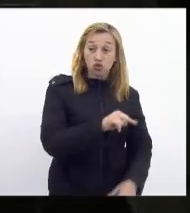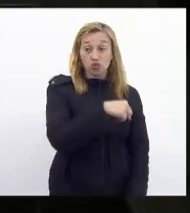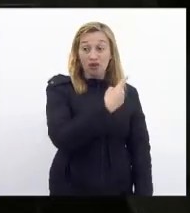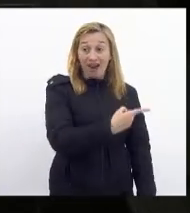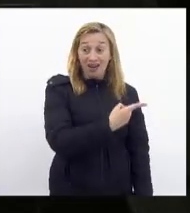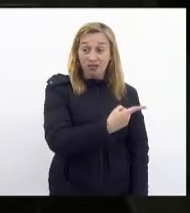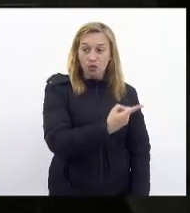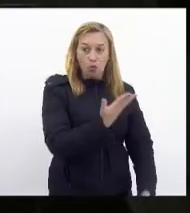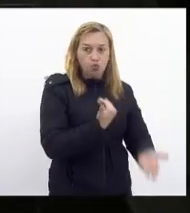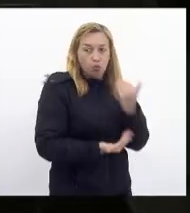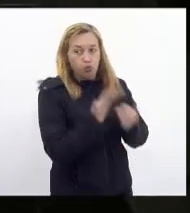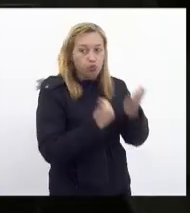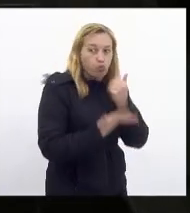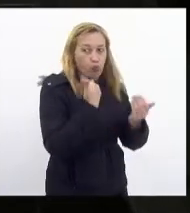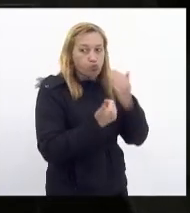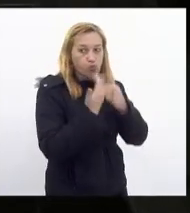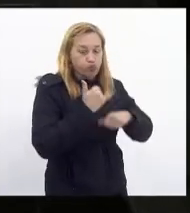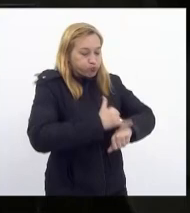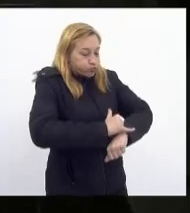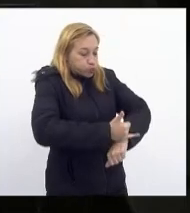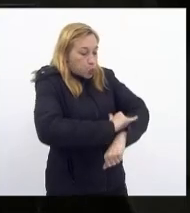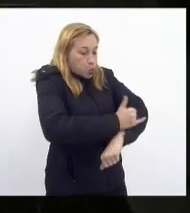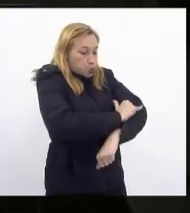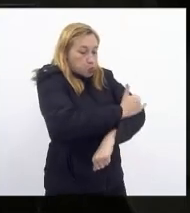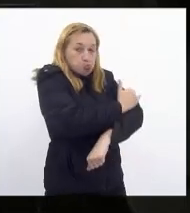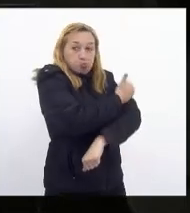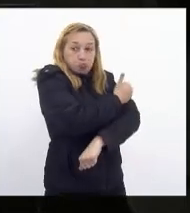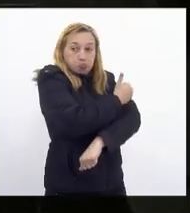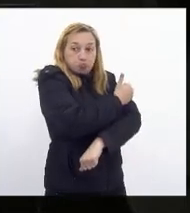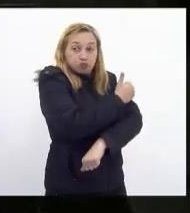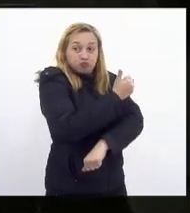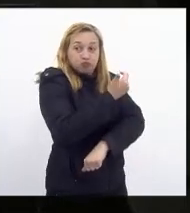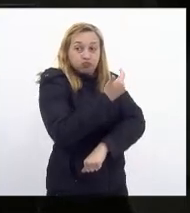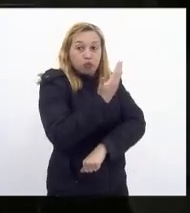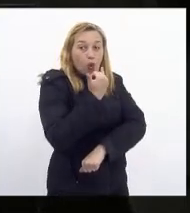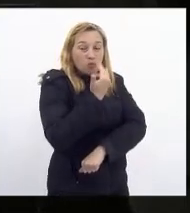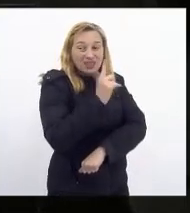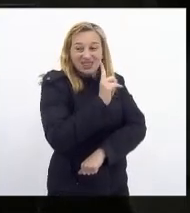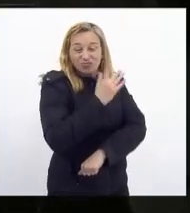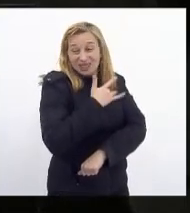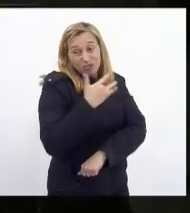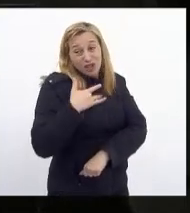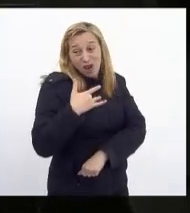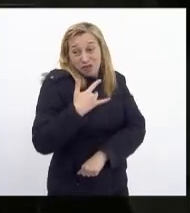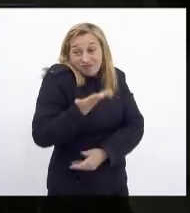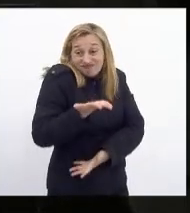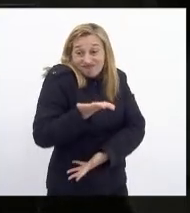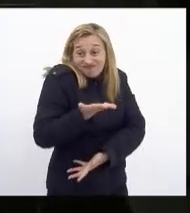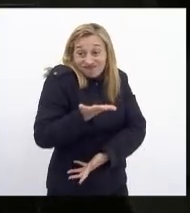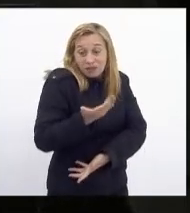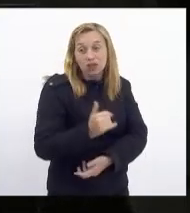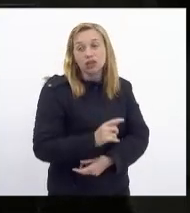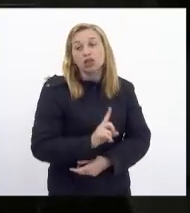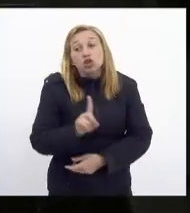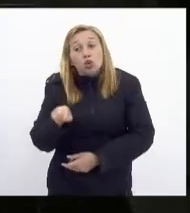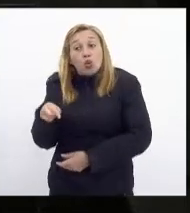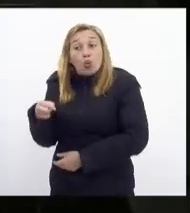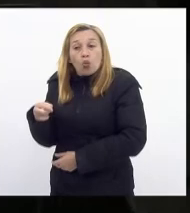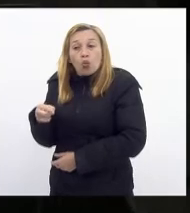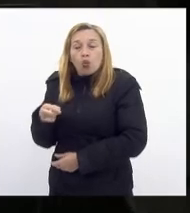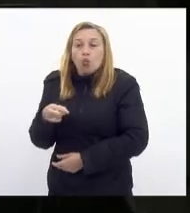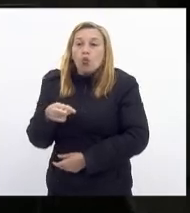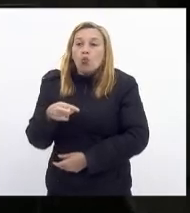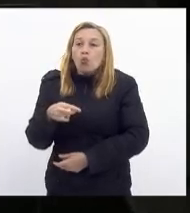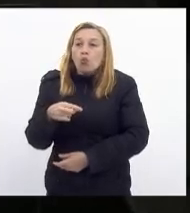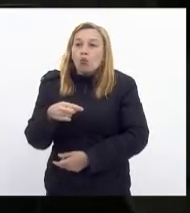derivada de uma alimentação muito ruim de multiprocessados um lobby